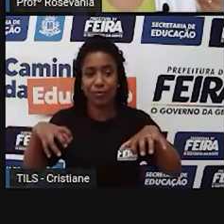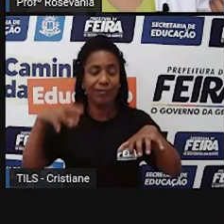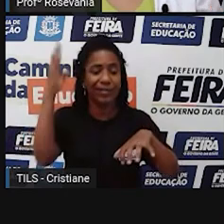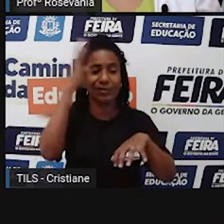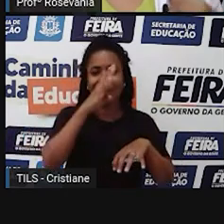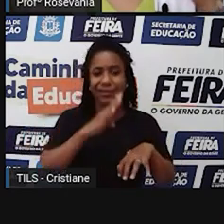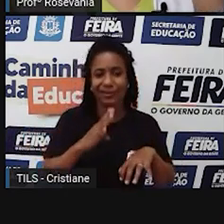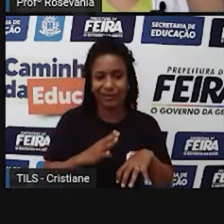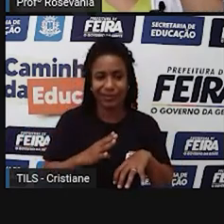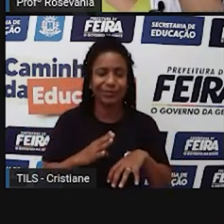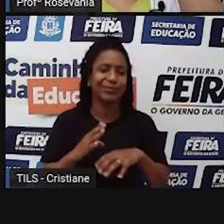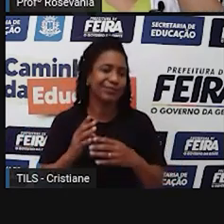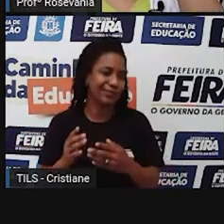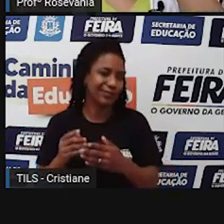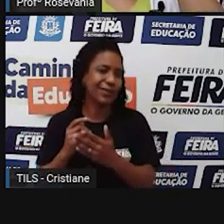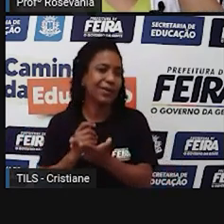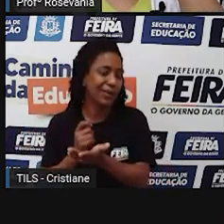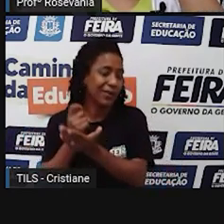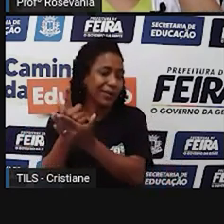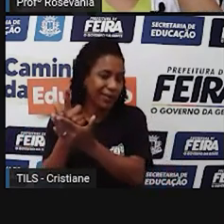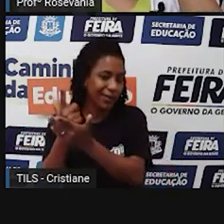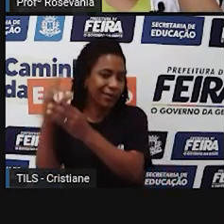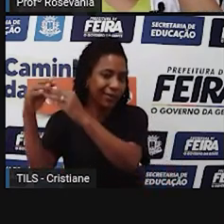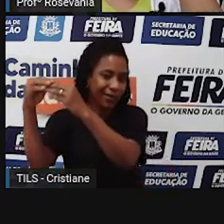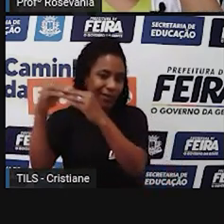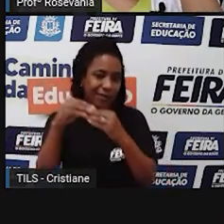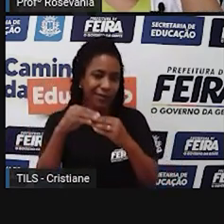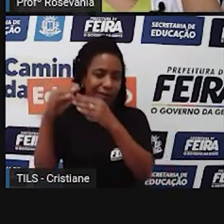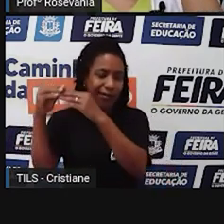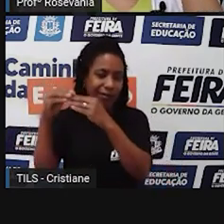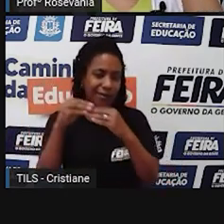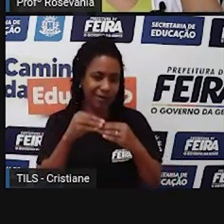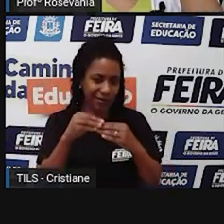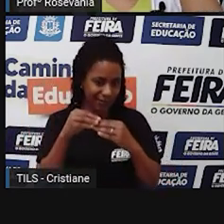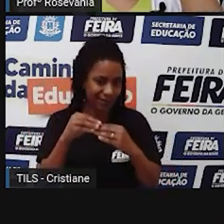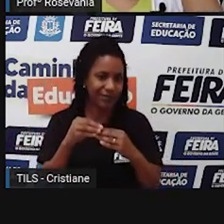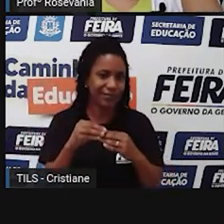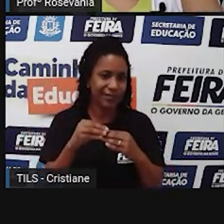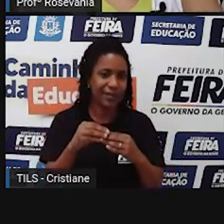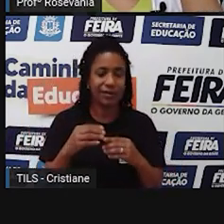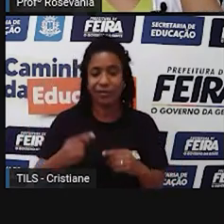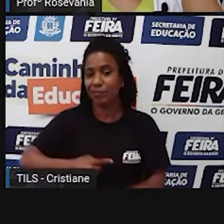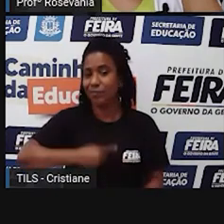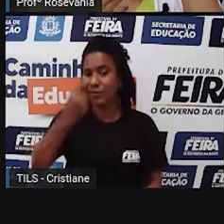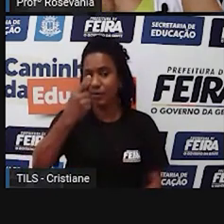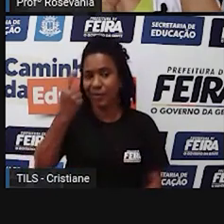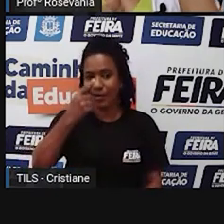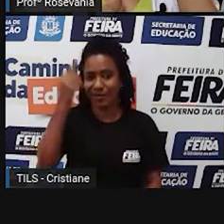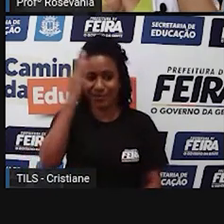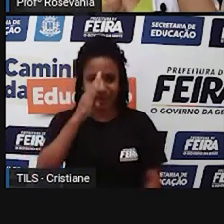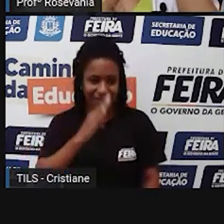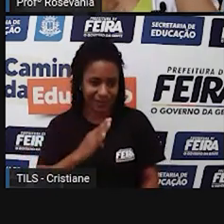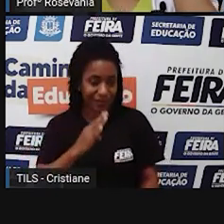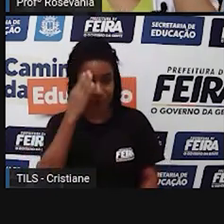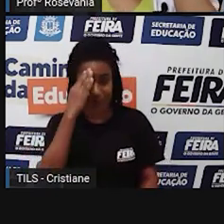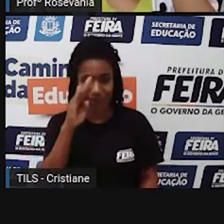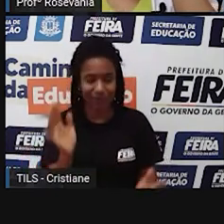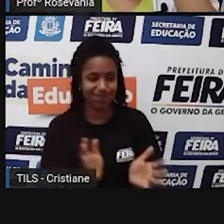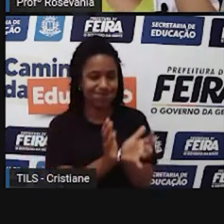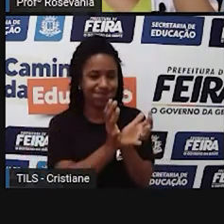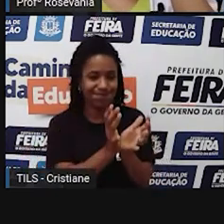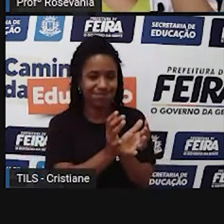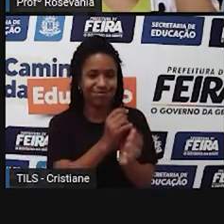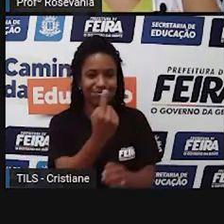país de exportação de setor, eu moro a dizer assim, primário. Então, o nosso trabalho, a